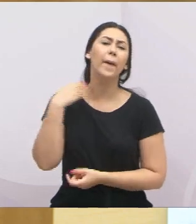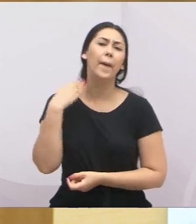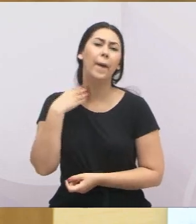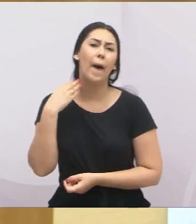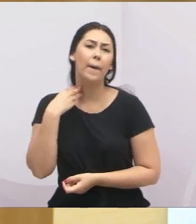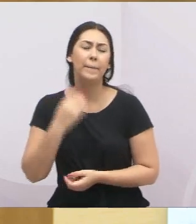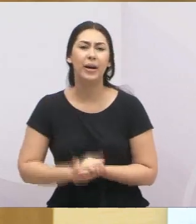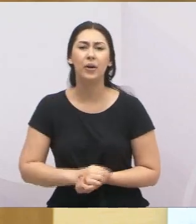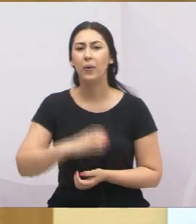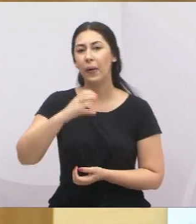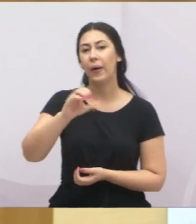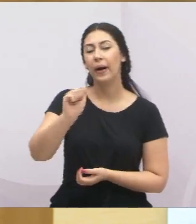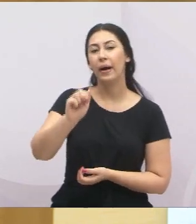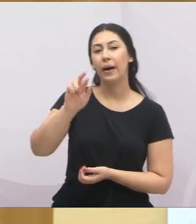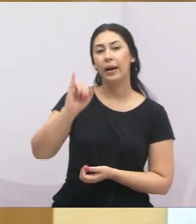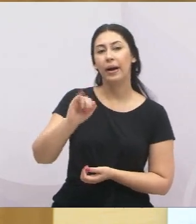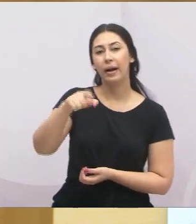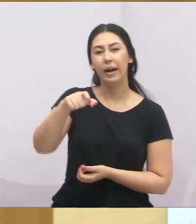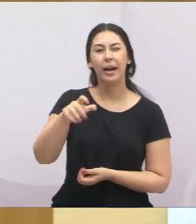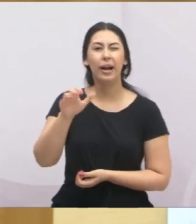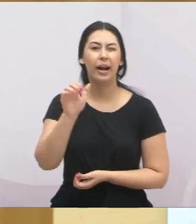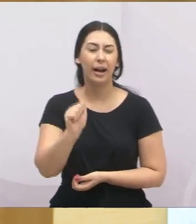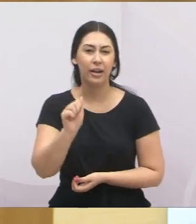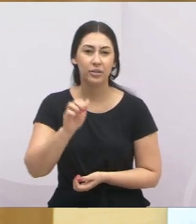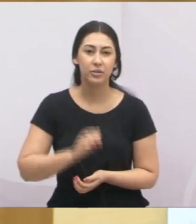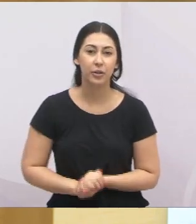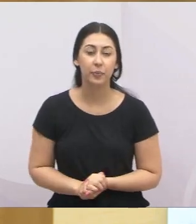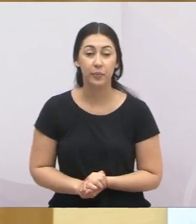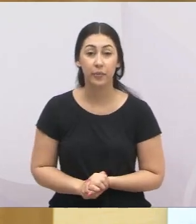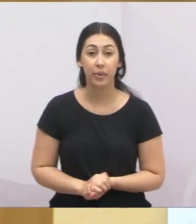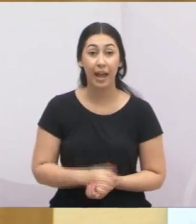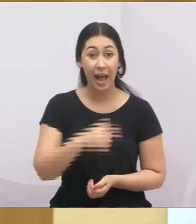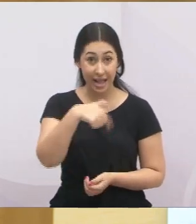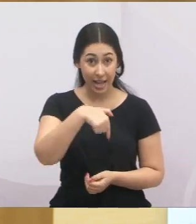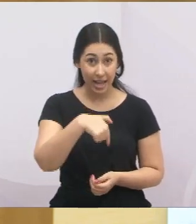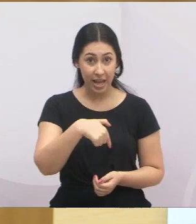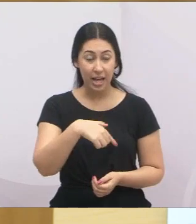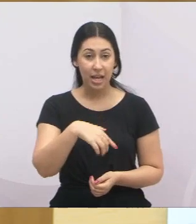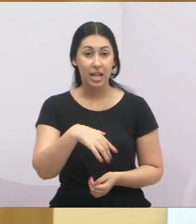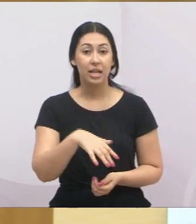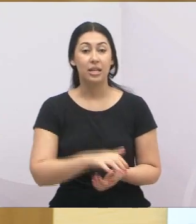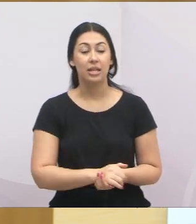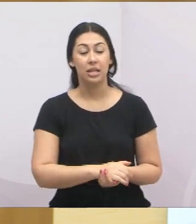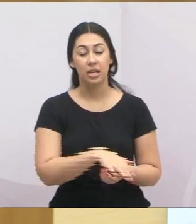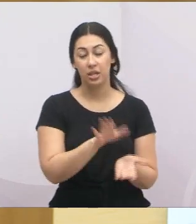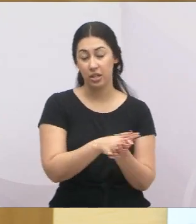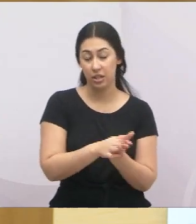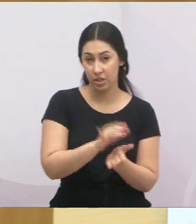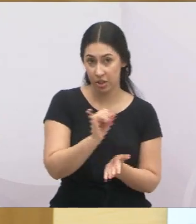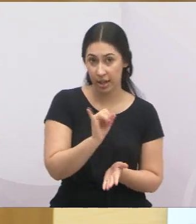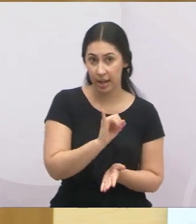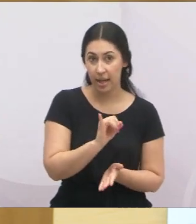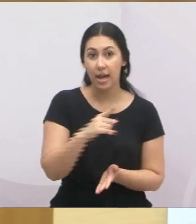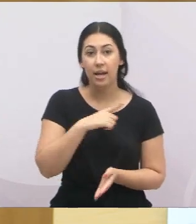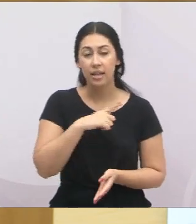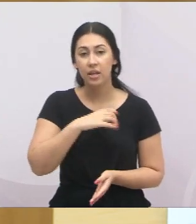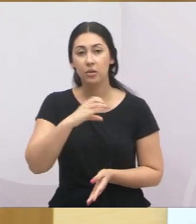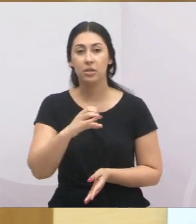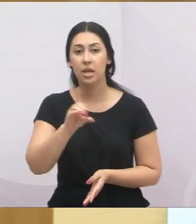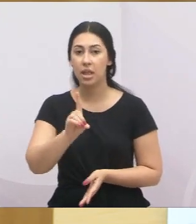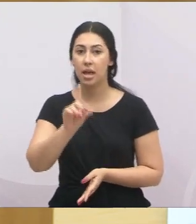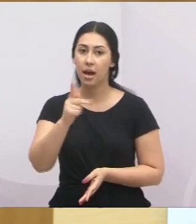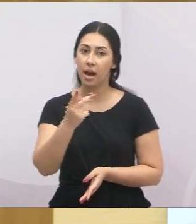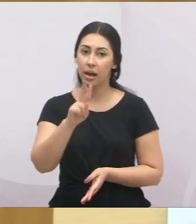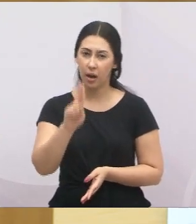aqui, os CDHUs aqui de Jacareí, CDHU, ele é ministrado pela Caixa Econômica, pelo governo do Estado, e nós